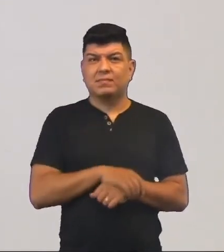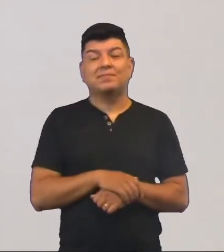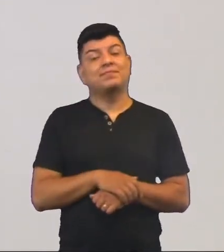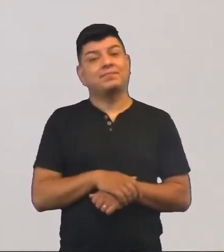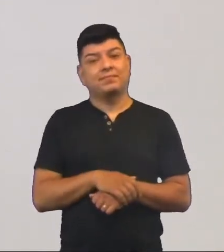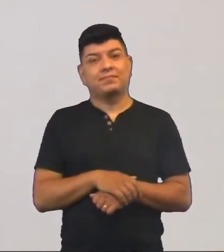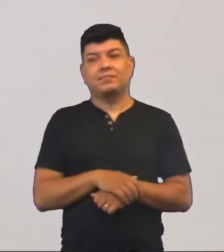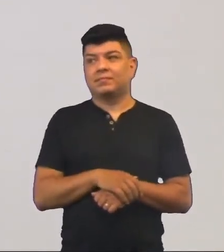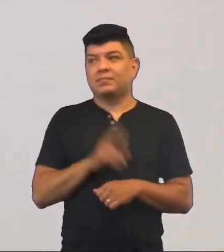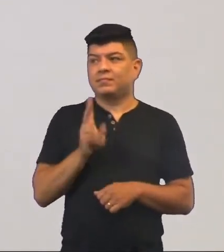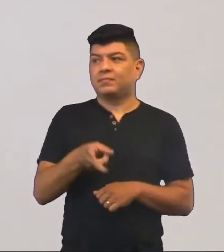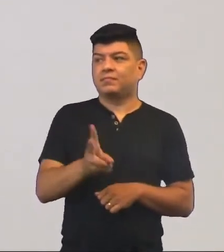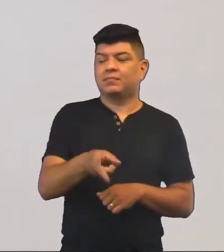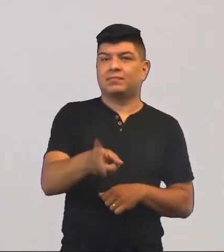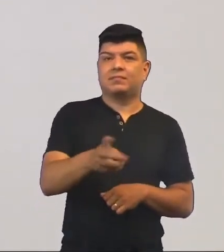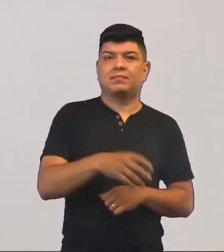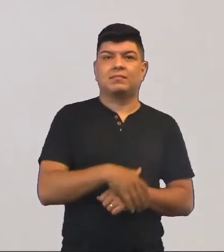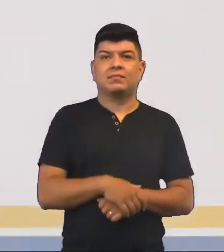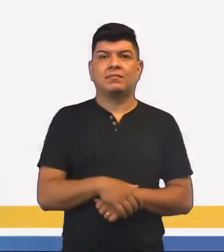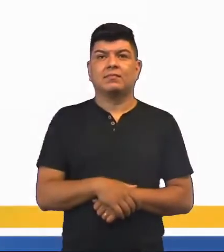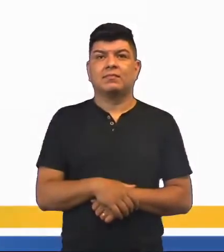Bem, então vamos continuar.